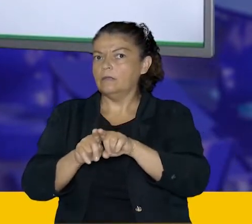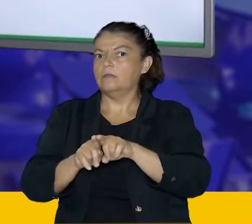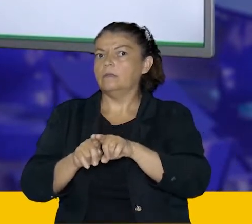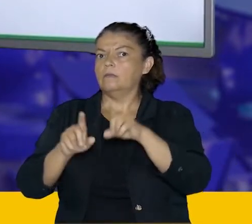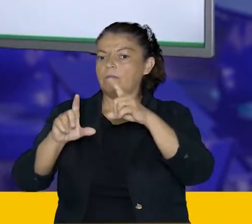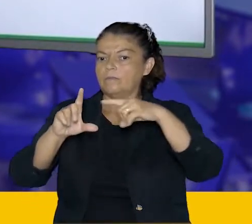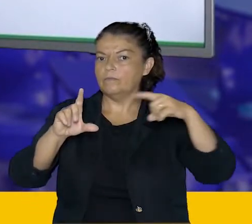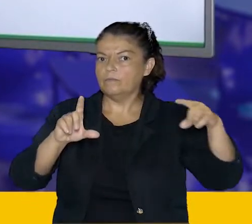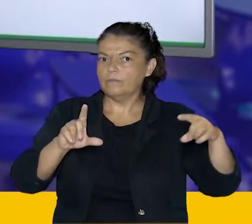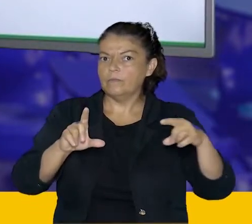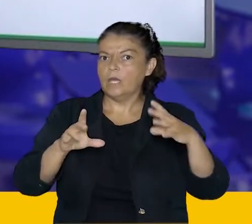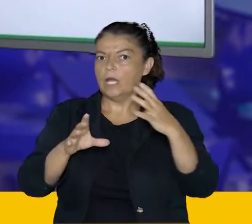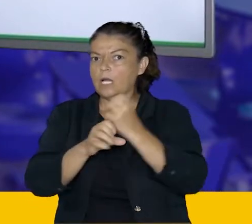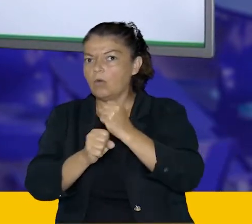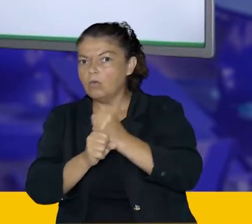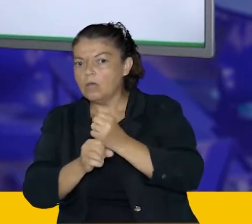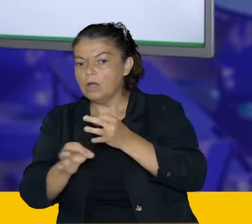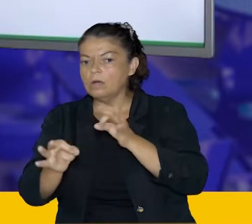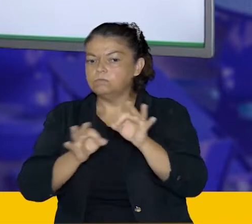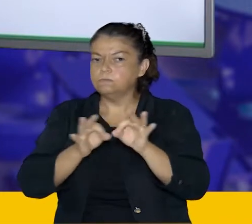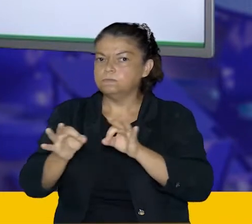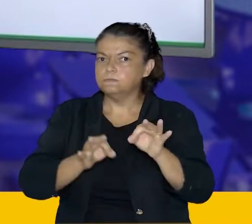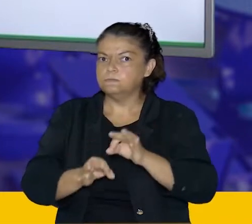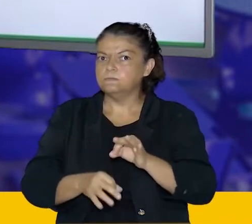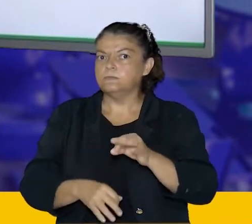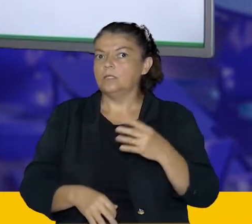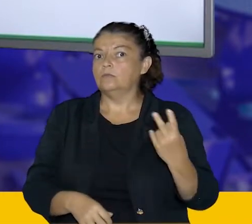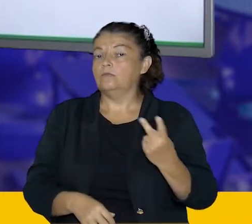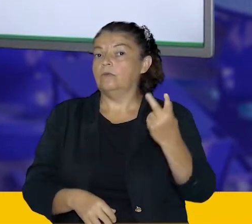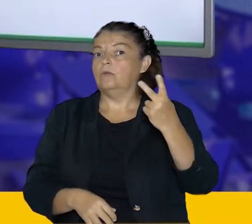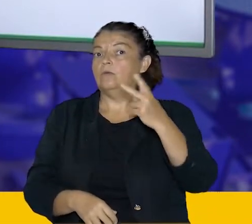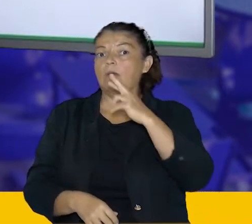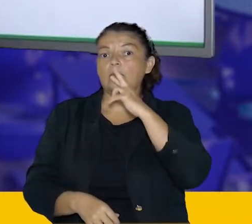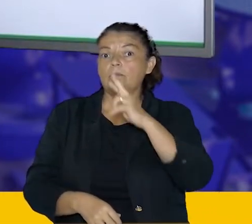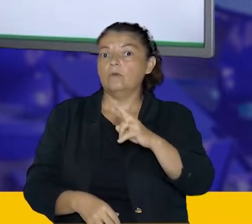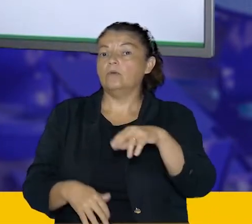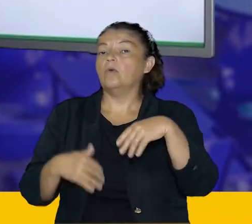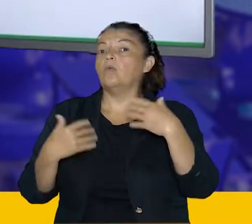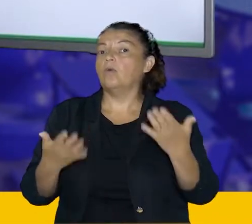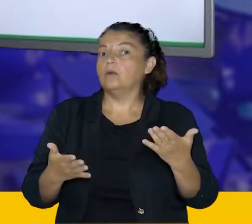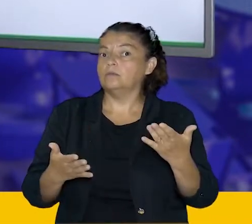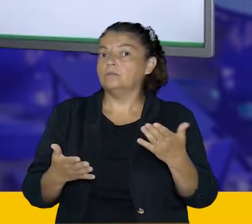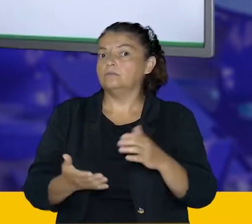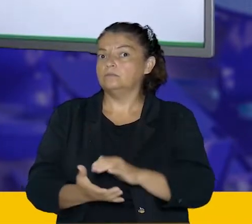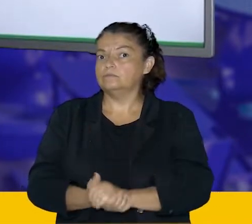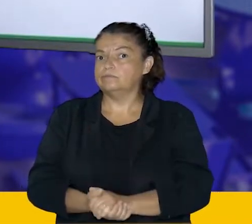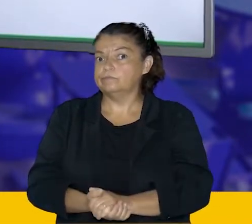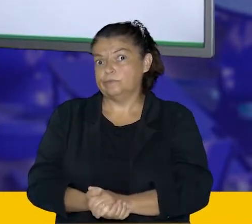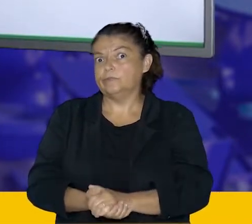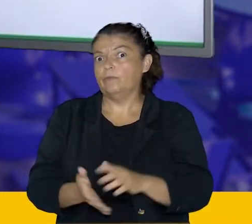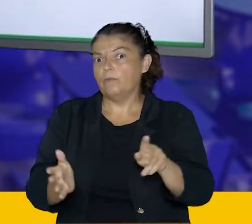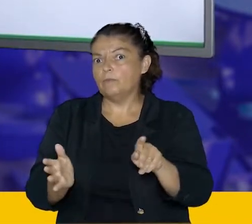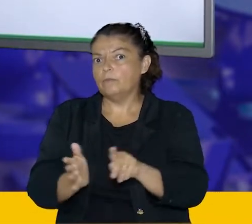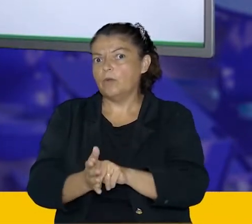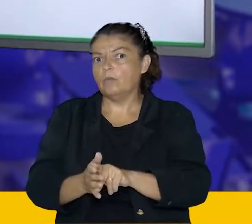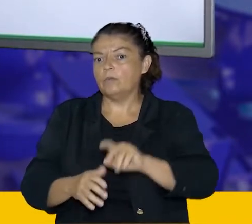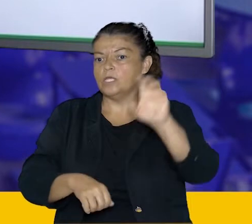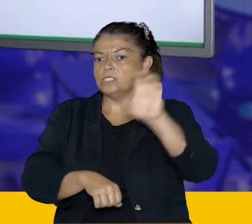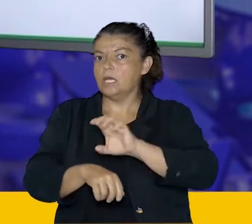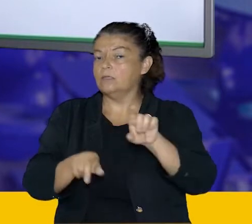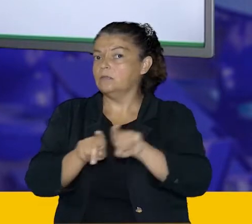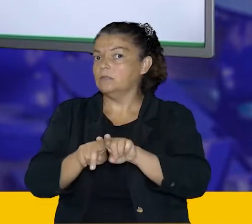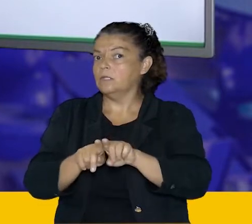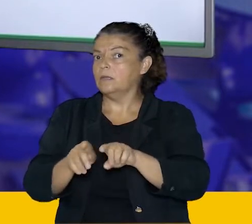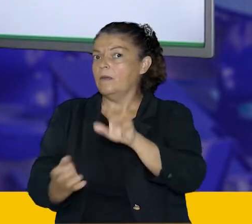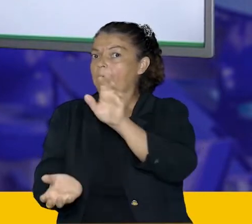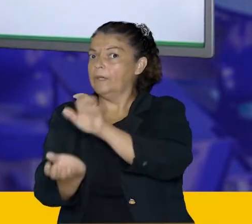percentual de casos confirmados nas seguintes cidades pertencentes a esse estado de Pernambuco. Então vamos